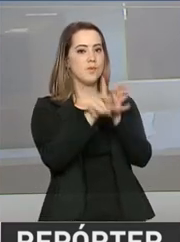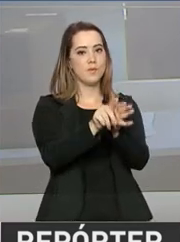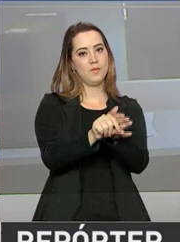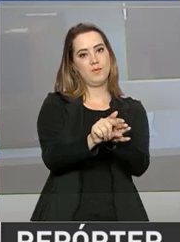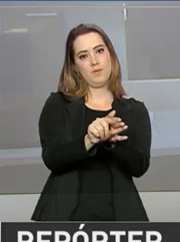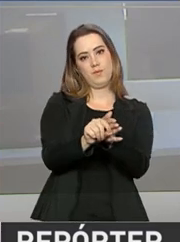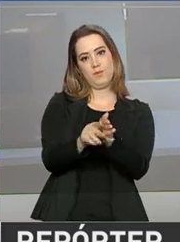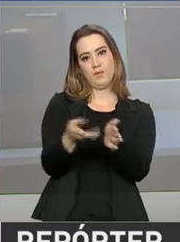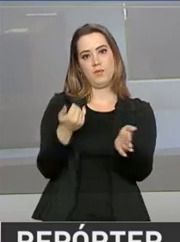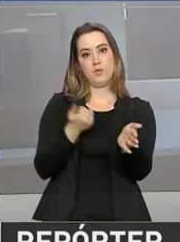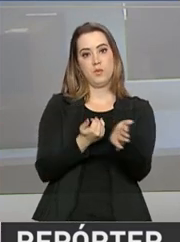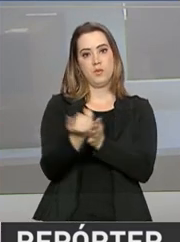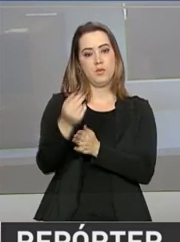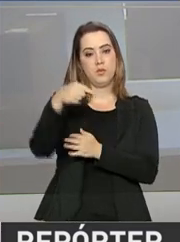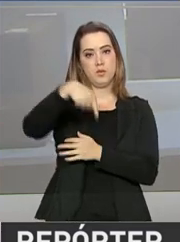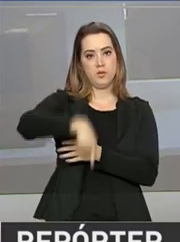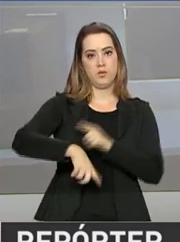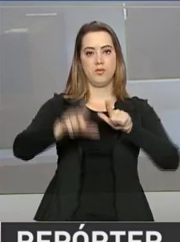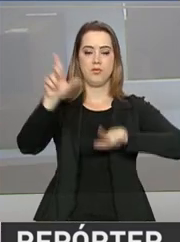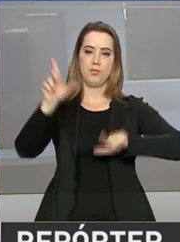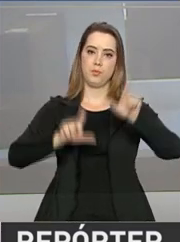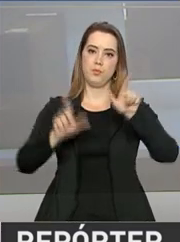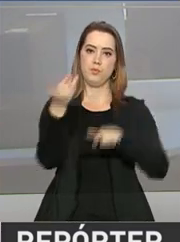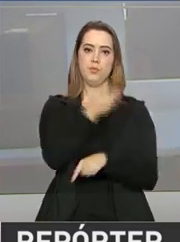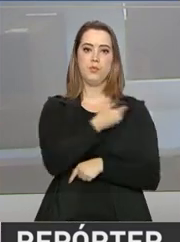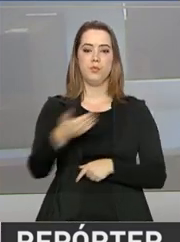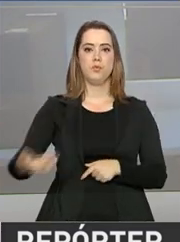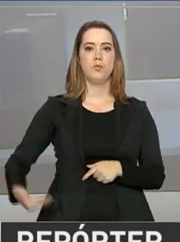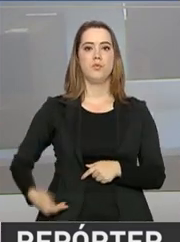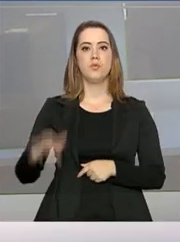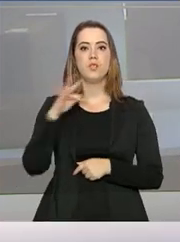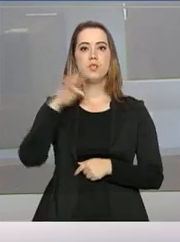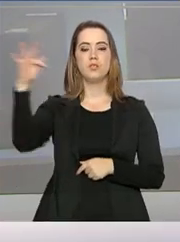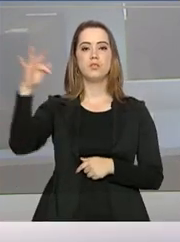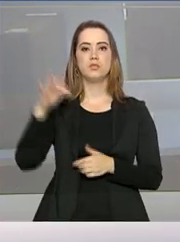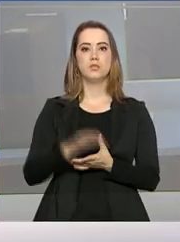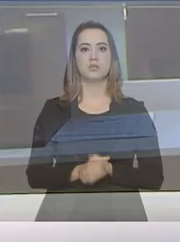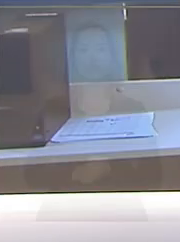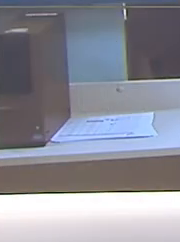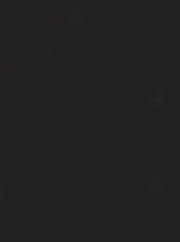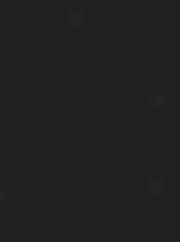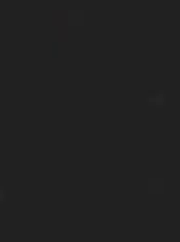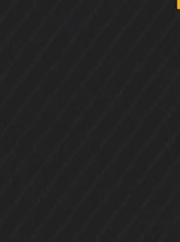novidades em nossas redes sociais. Continue com a gente na NBR, na TV do Governo Federal.